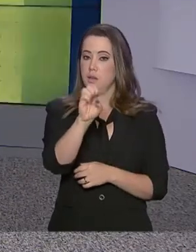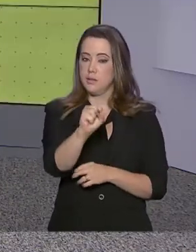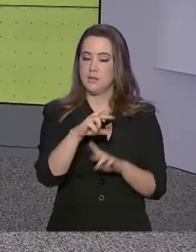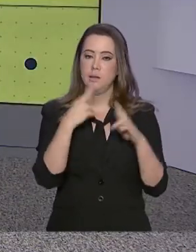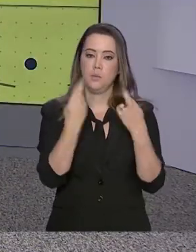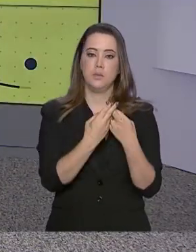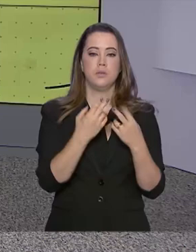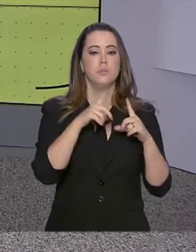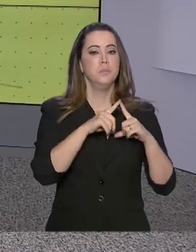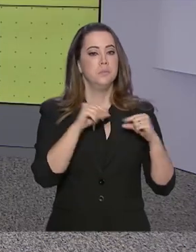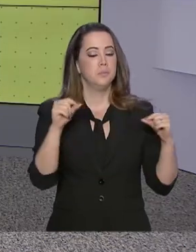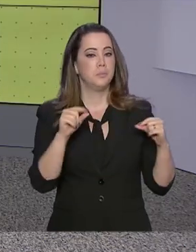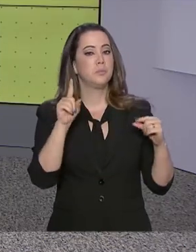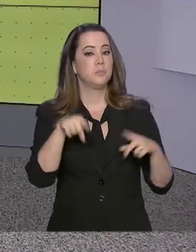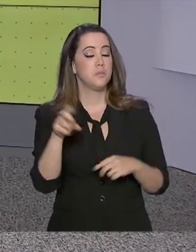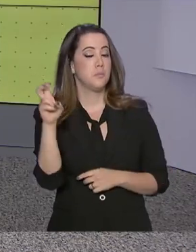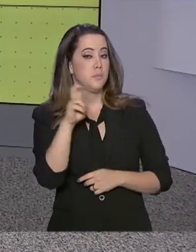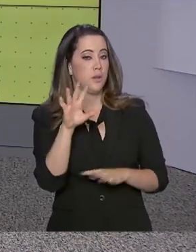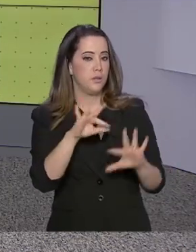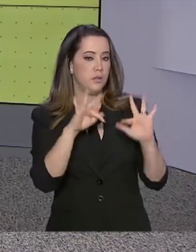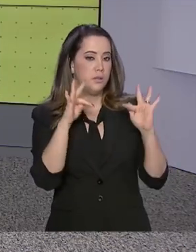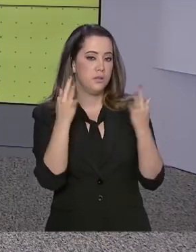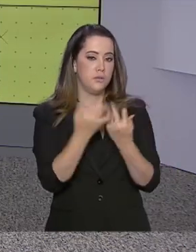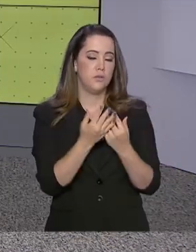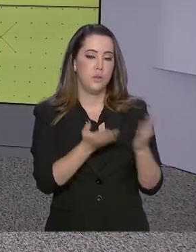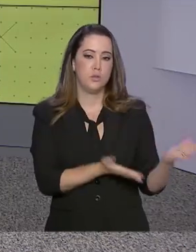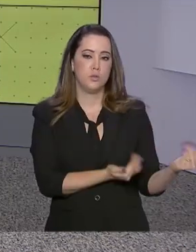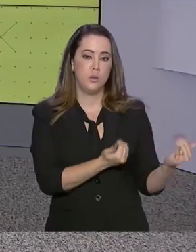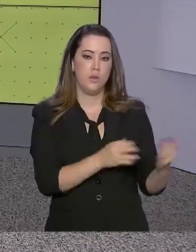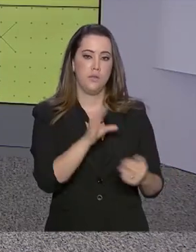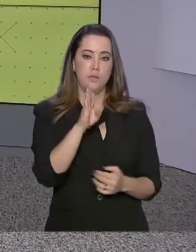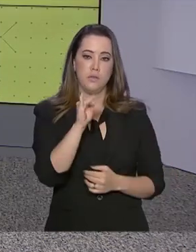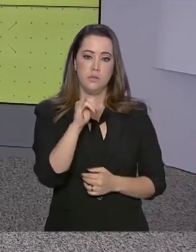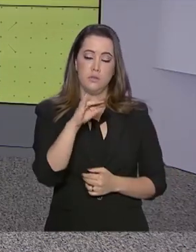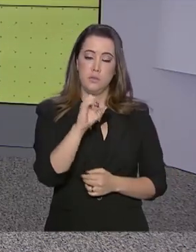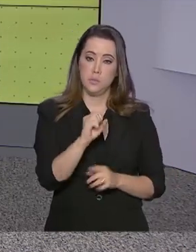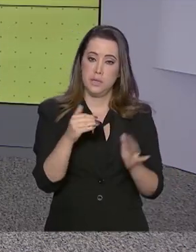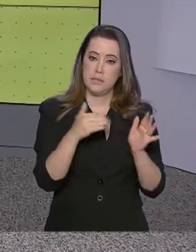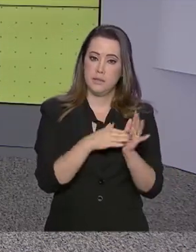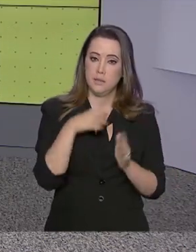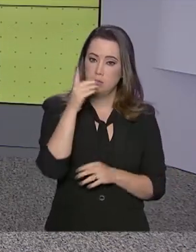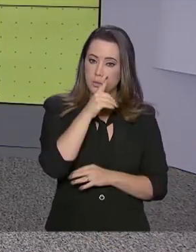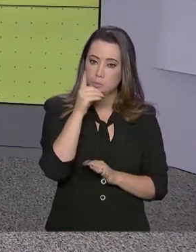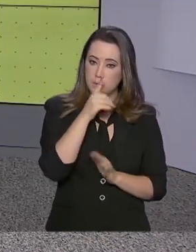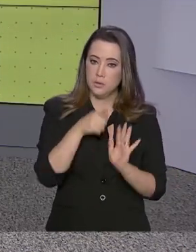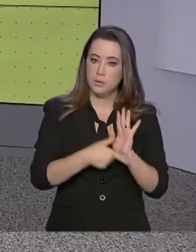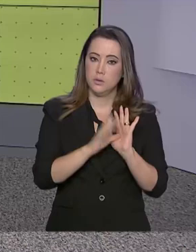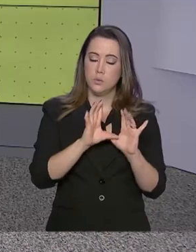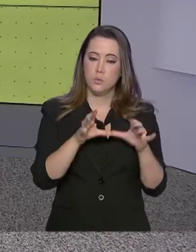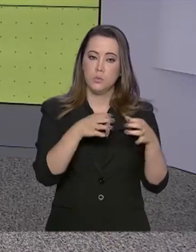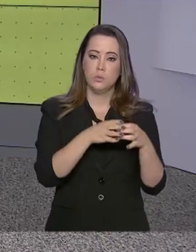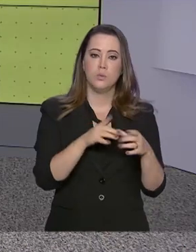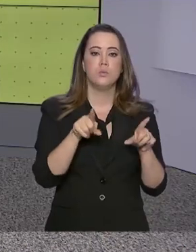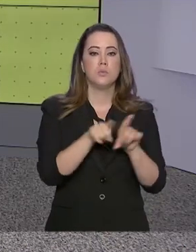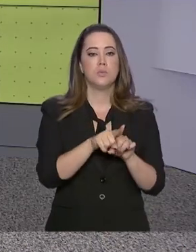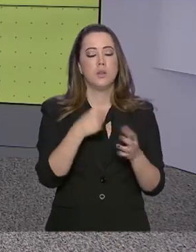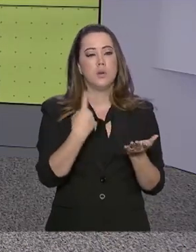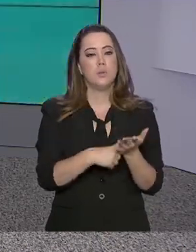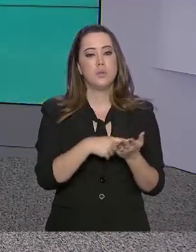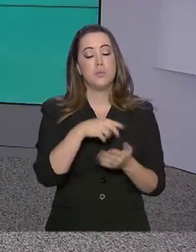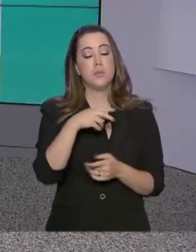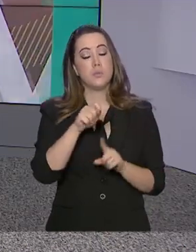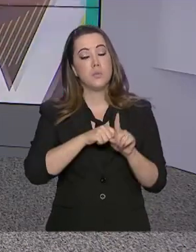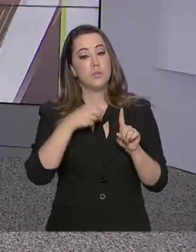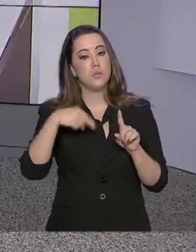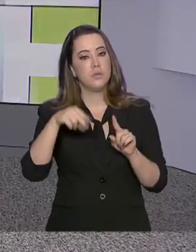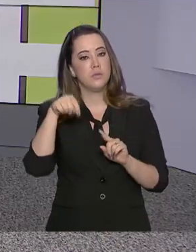Brasília. É o quinto fórum de juventude do BRICS que vai até domingo e antecede a cúpula do bloco, marcada para novembro,